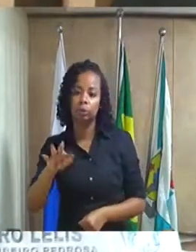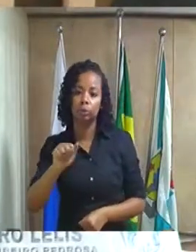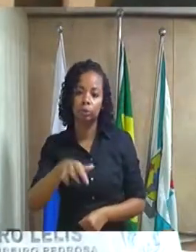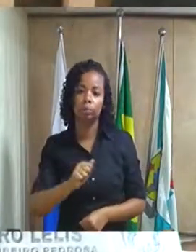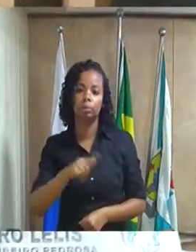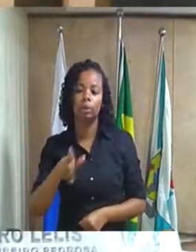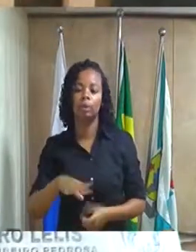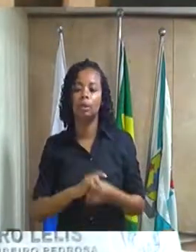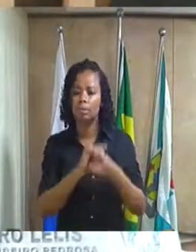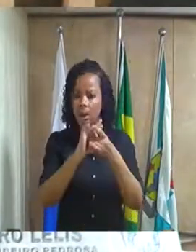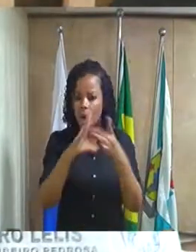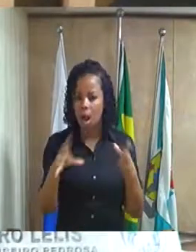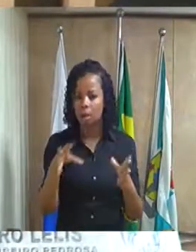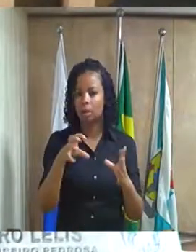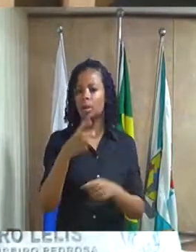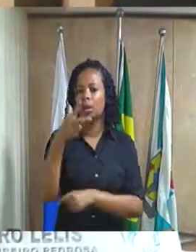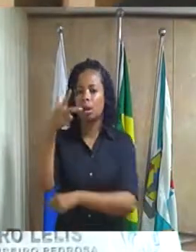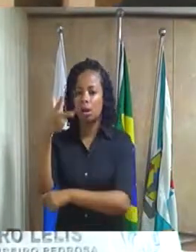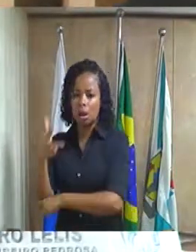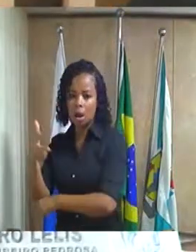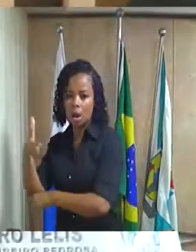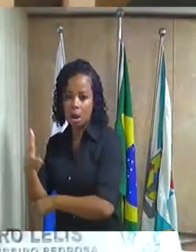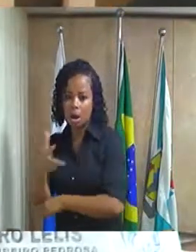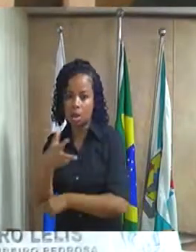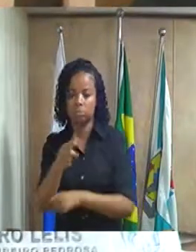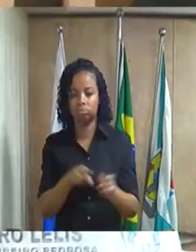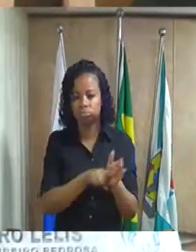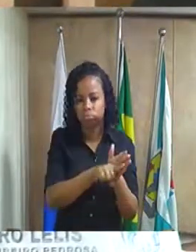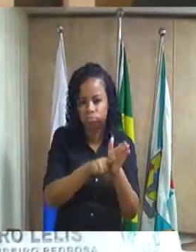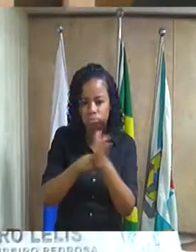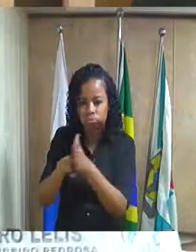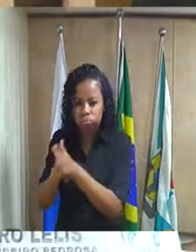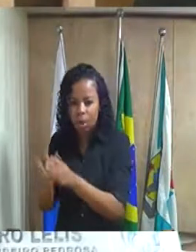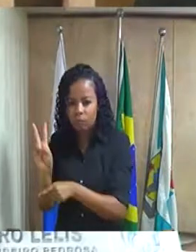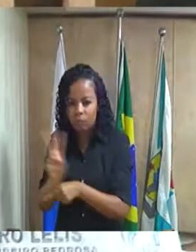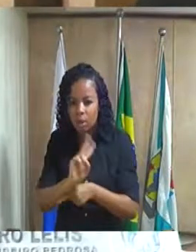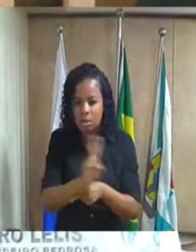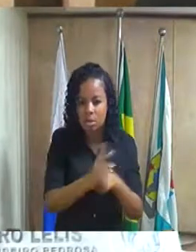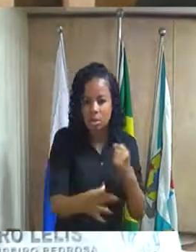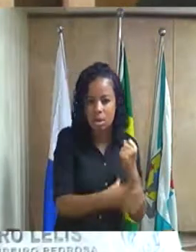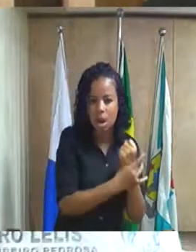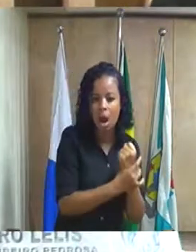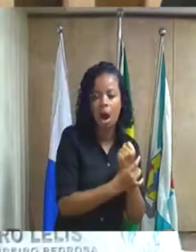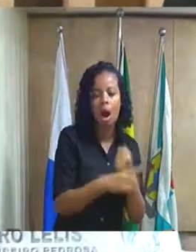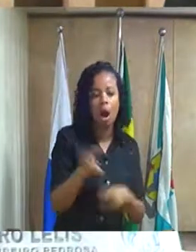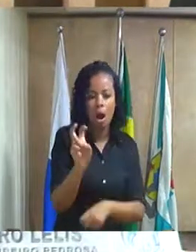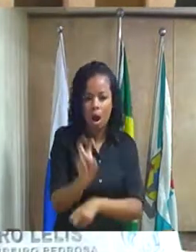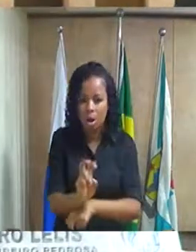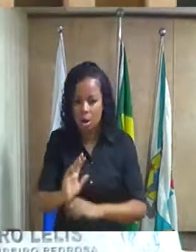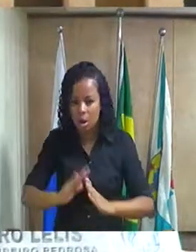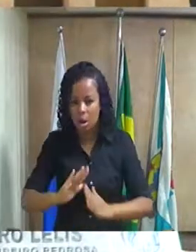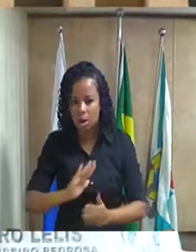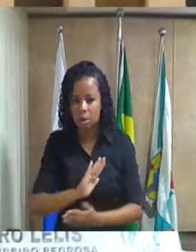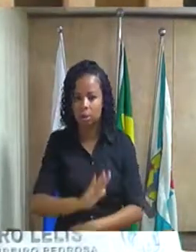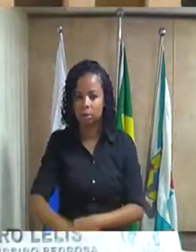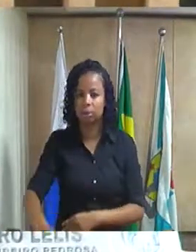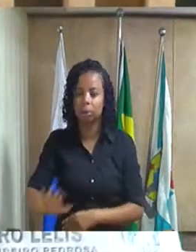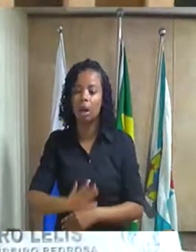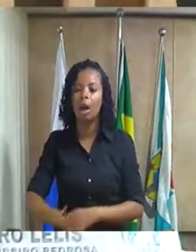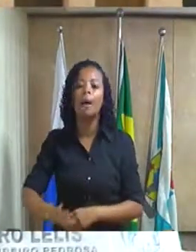sobre a instalação de câmeras de monitoramento de segurança nas creches e escolas públicas e privadas